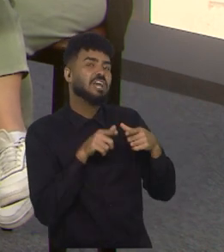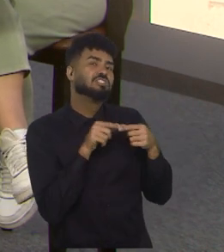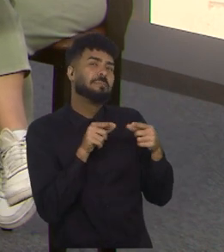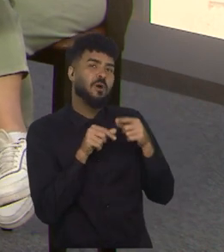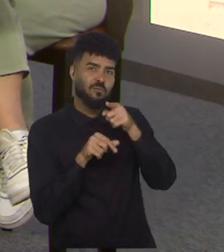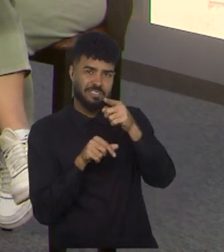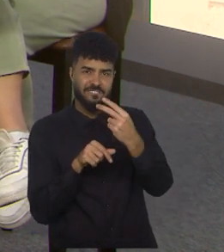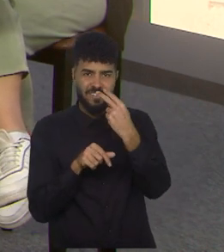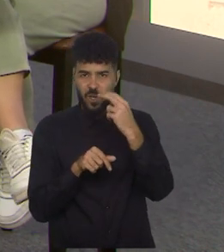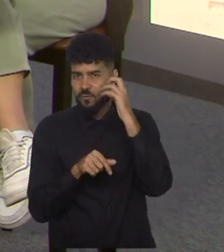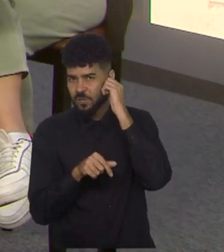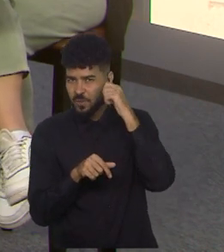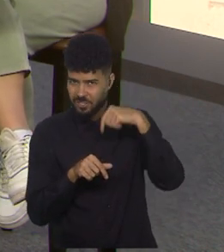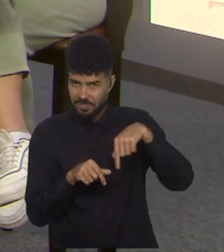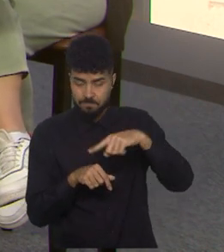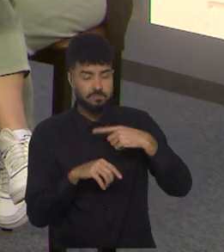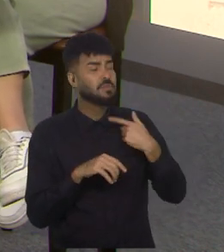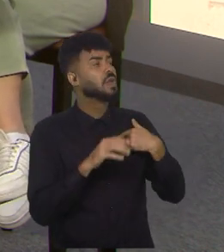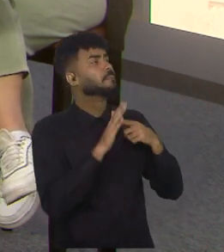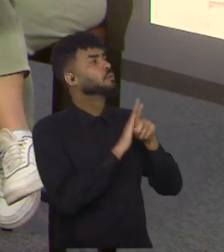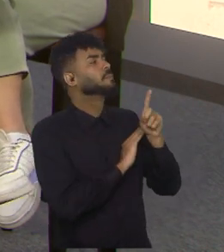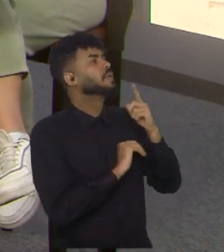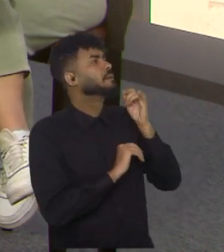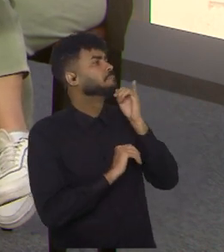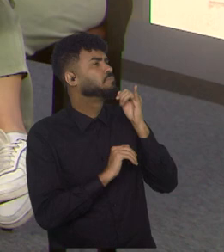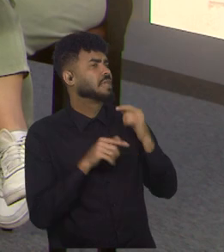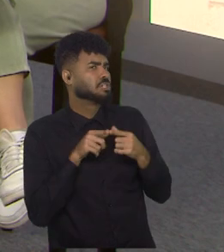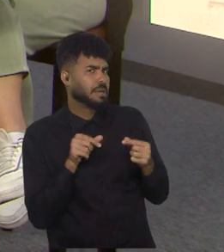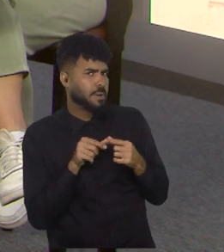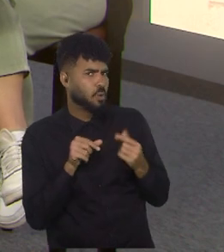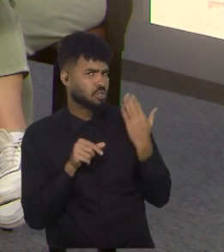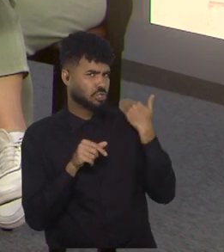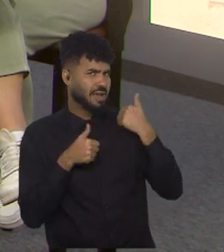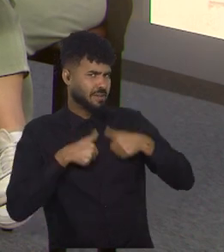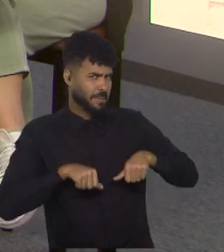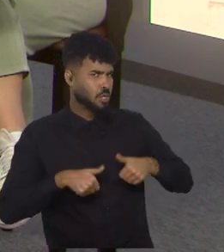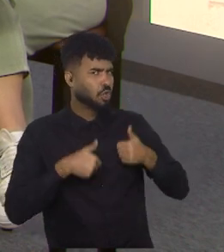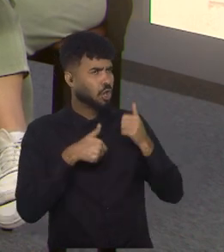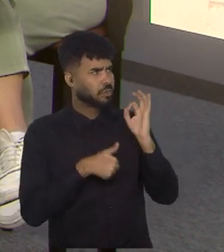vendo a gente, o que dizer do Japão? Já esteve em momentos melhores.